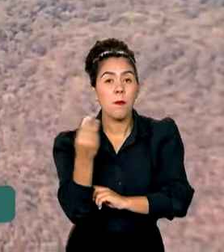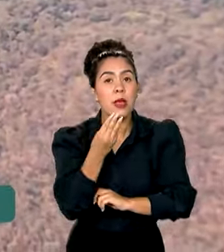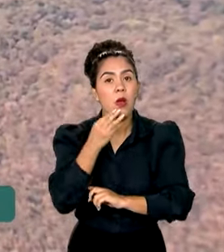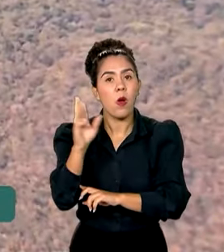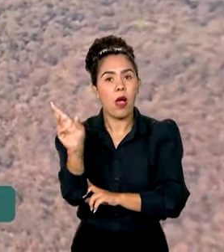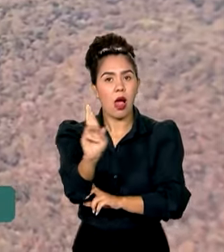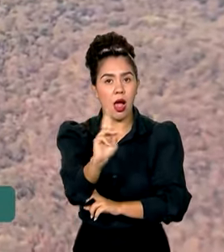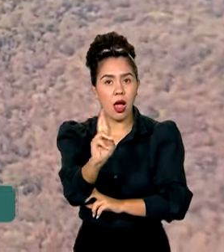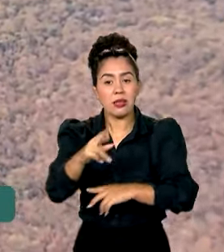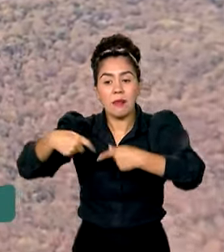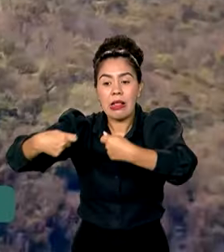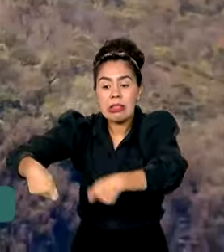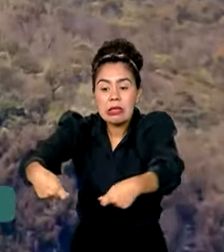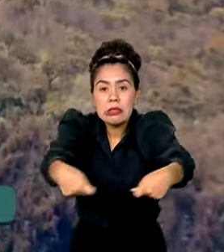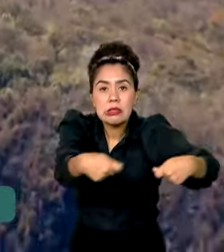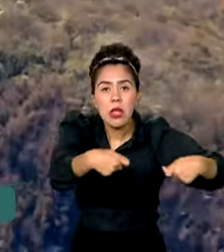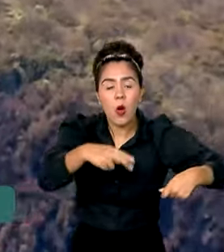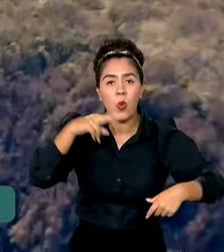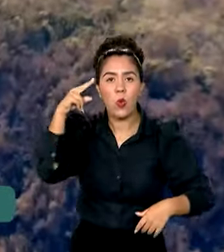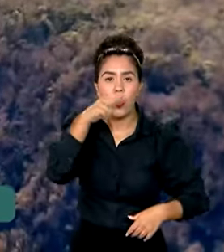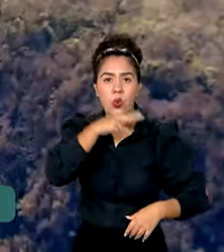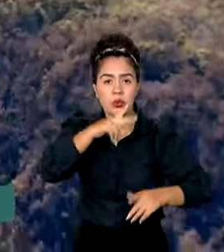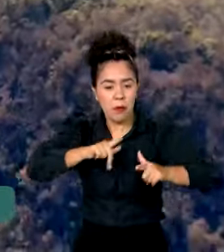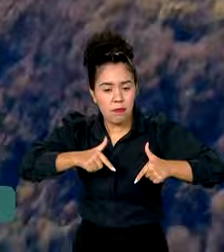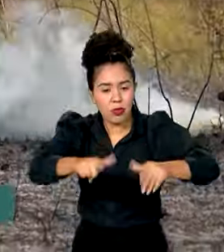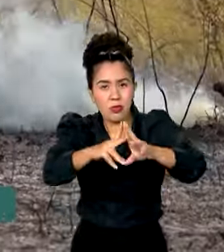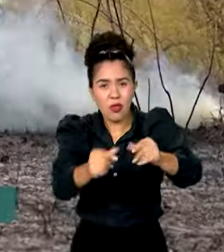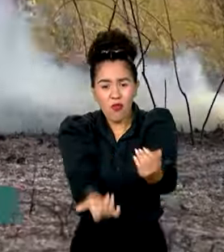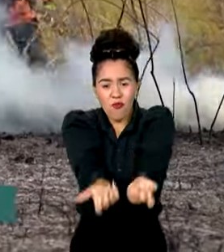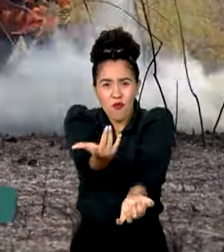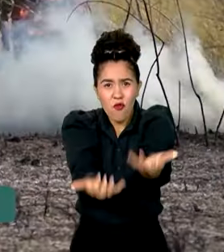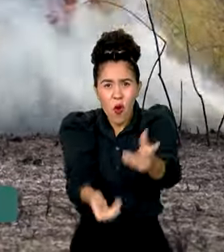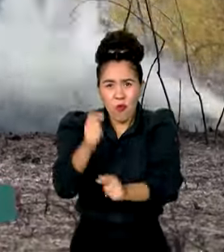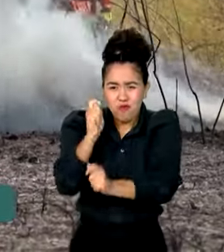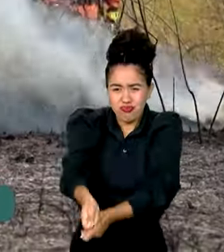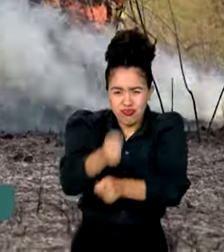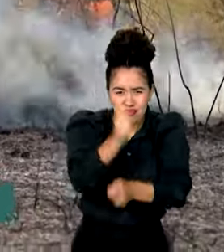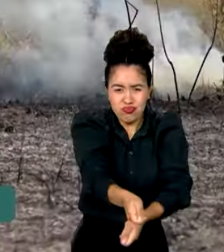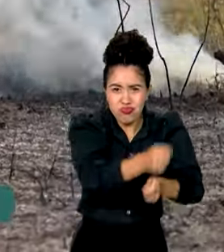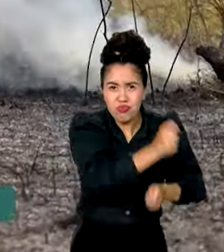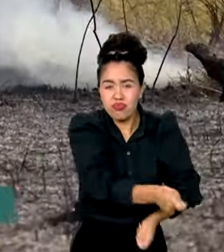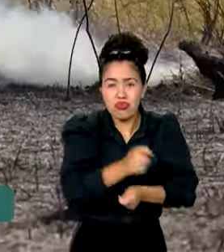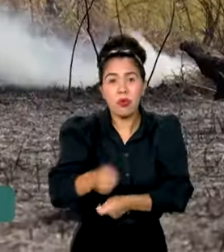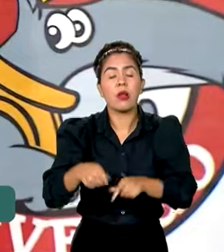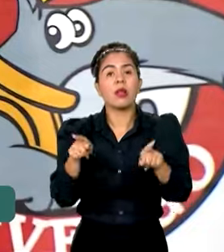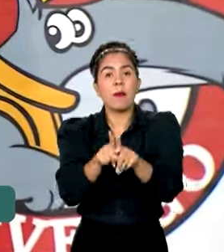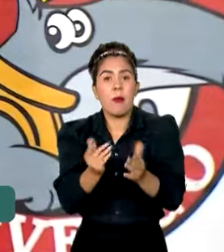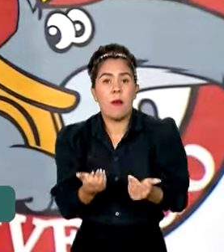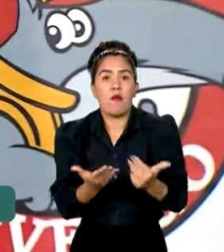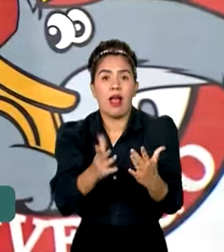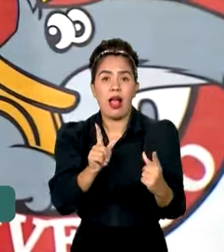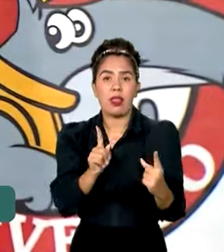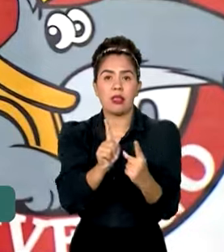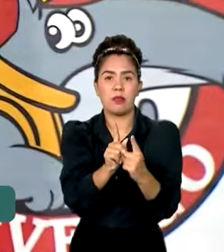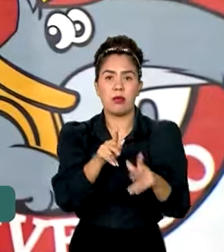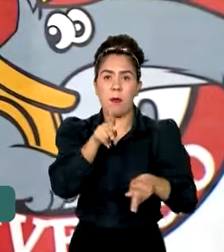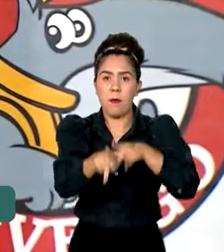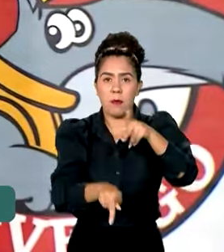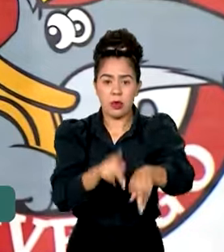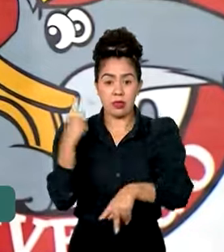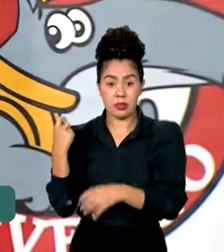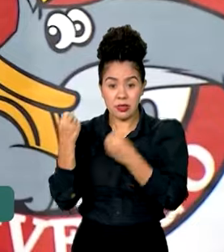necessidades urgentes no combate ao fogo e para o atendimento à população. Nós já liberamos o